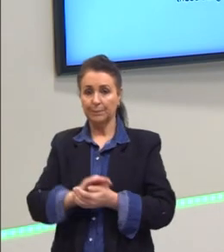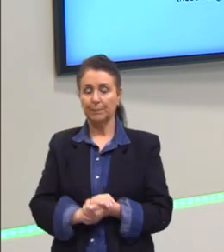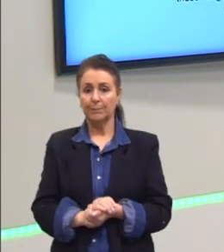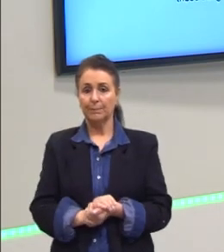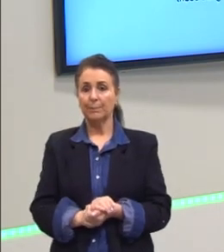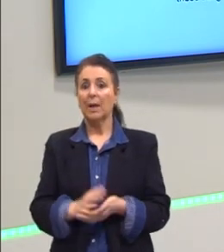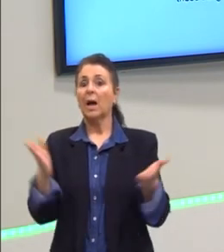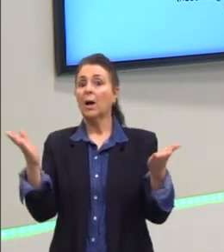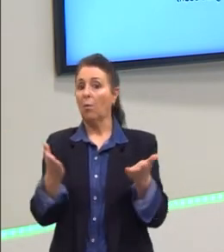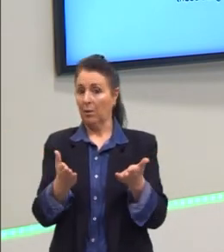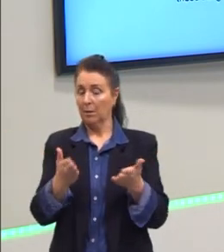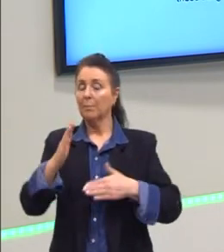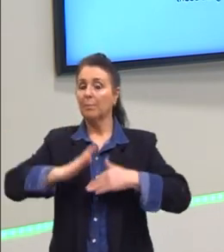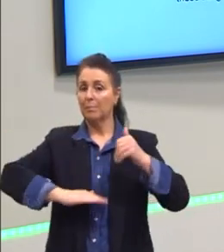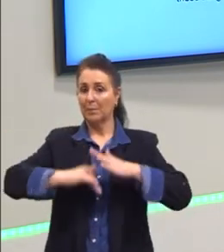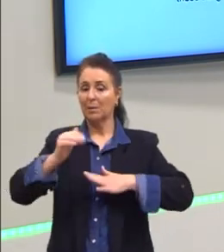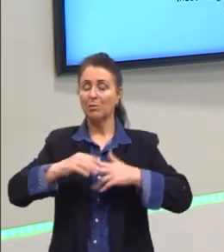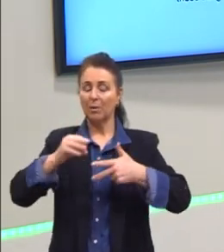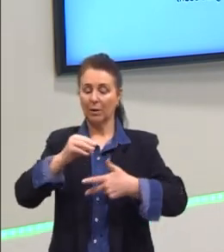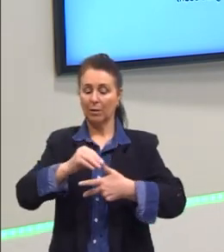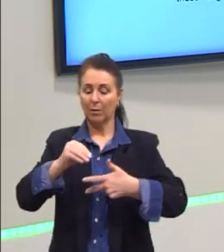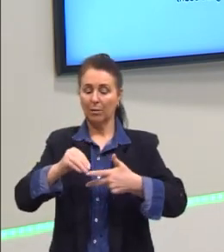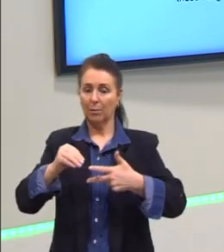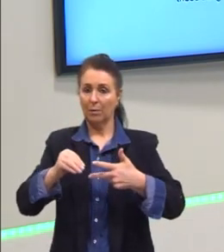Vamos praticar, então? Vamos lá.